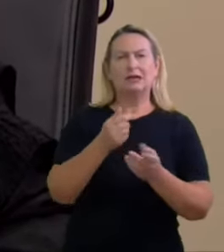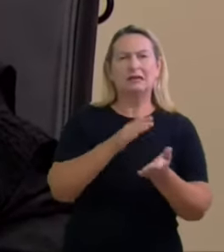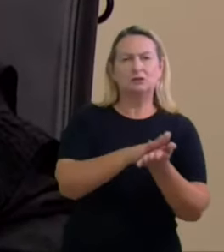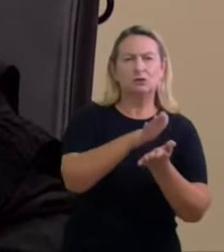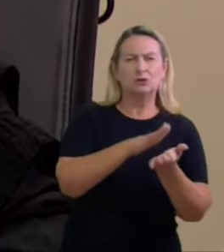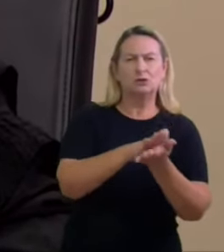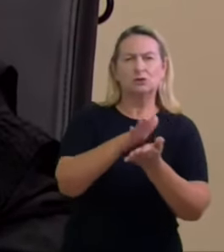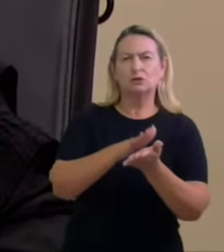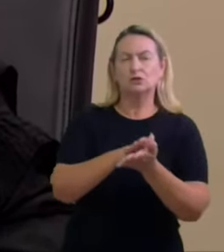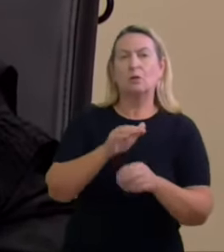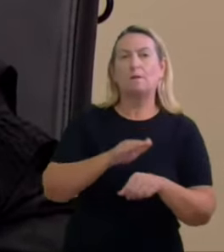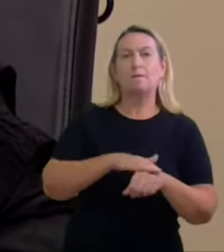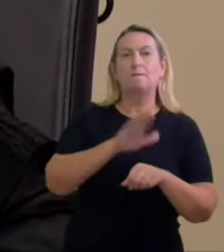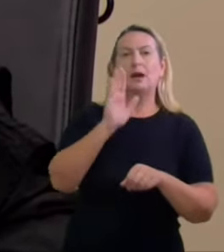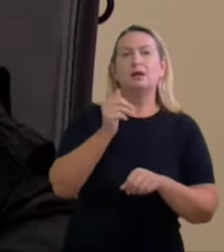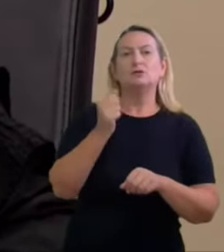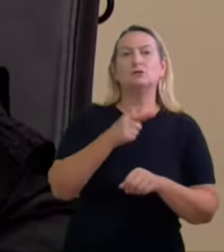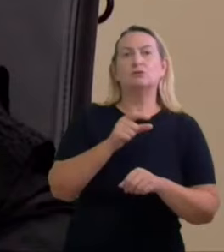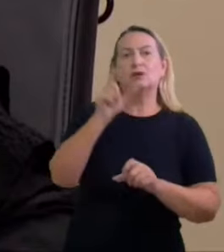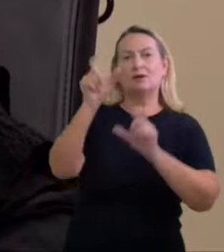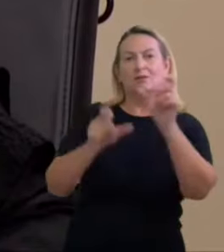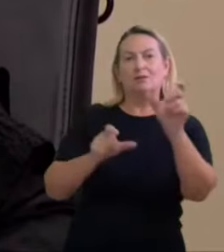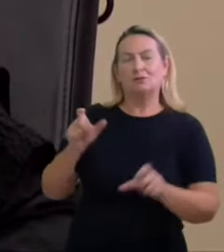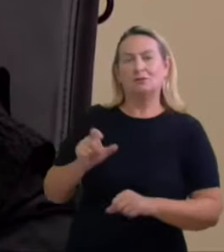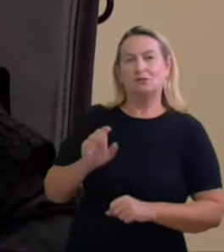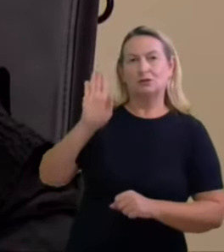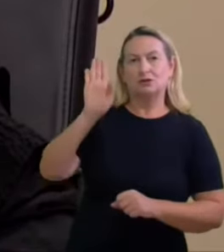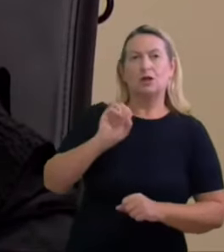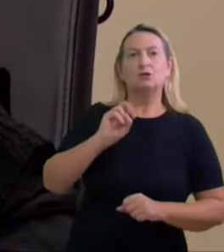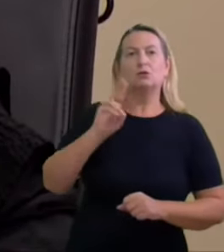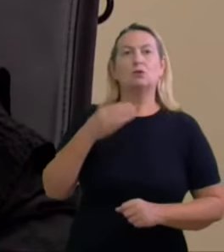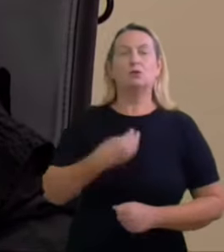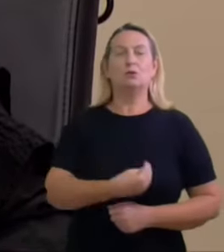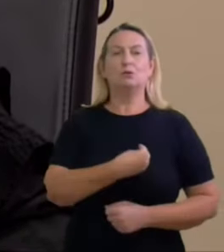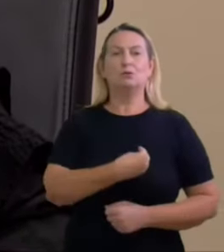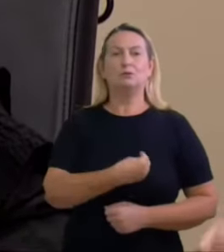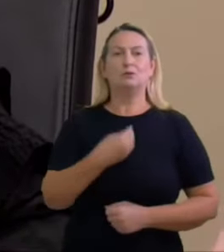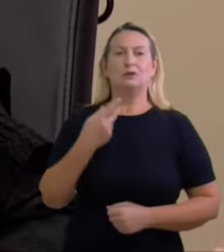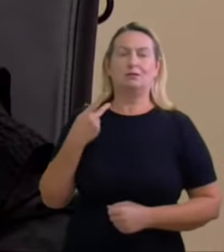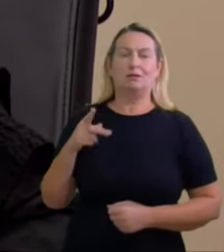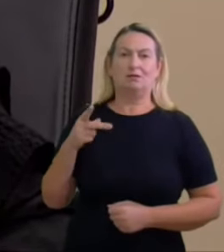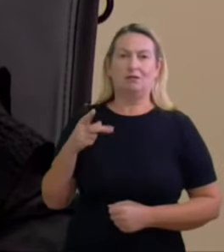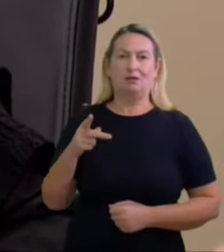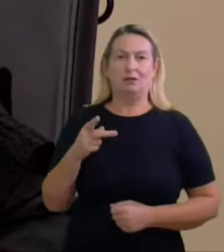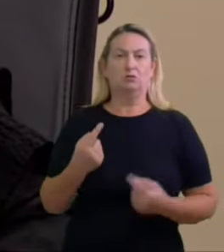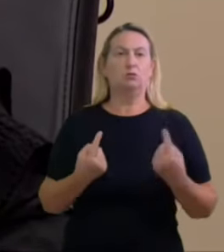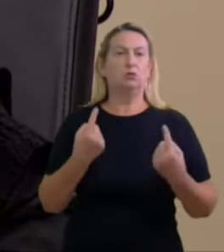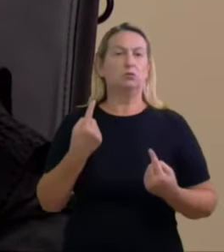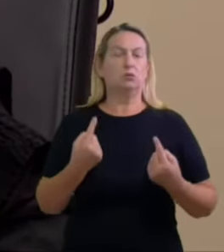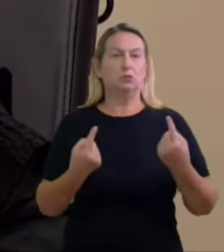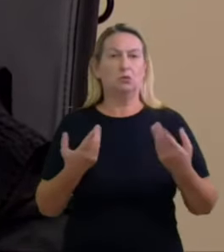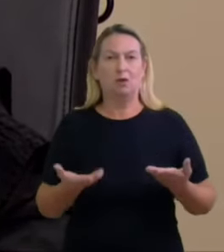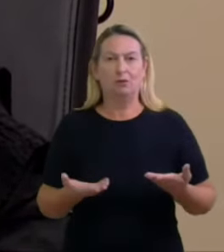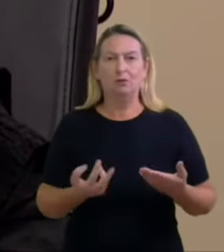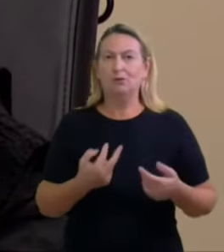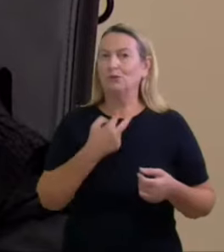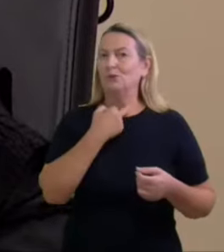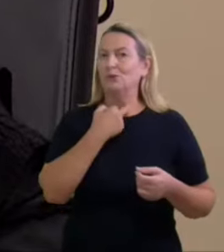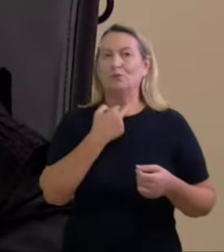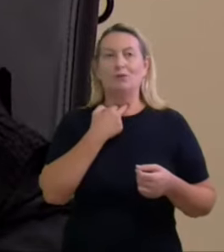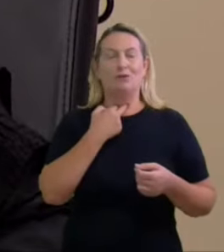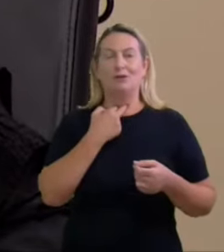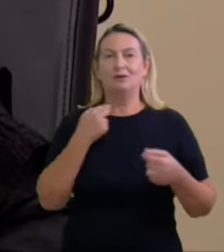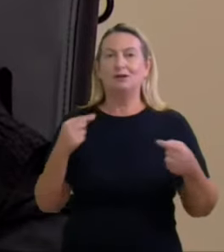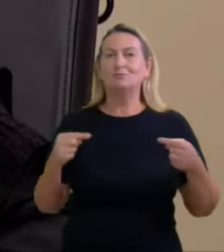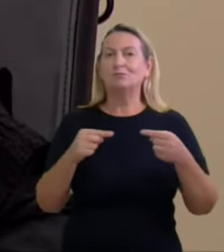outros fatos como por exemplo a sua biografia simplesmente em sã consciência a tal correlação não pode ser objetiva e